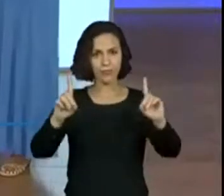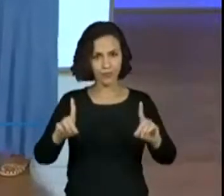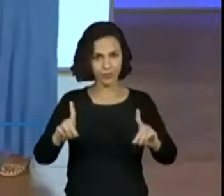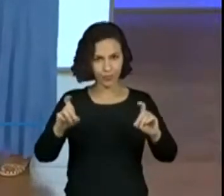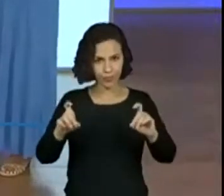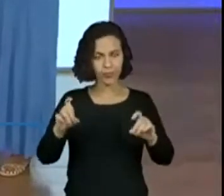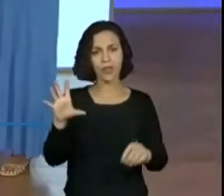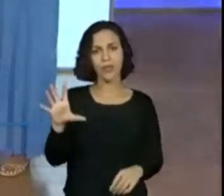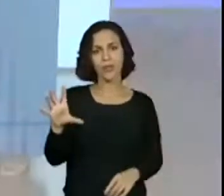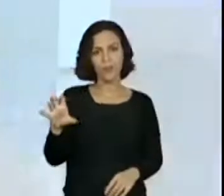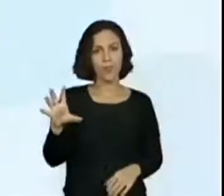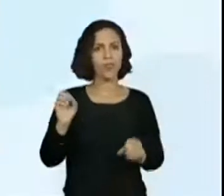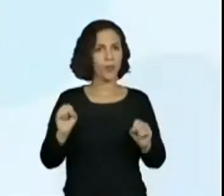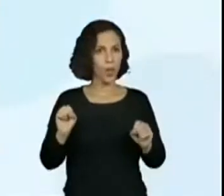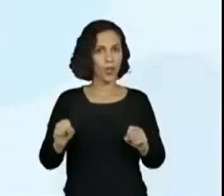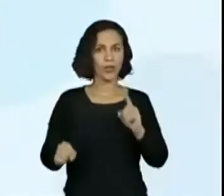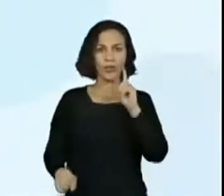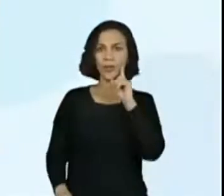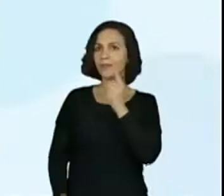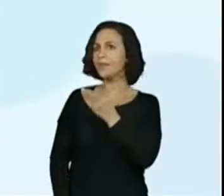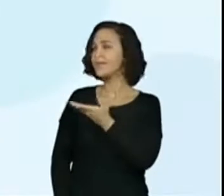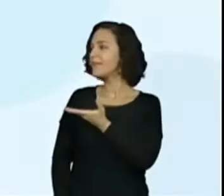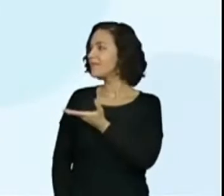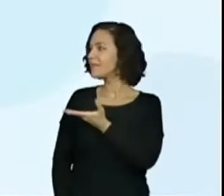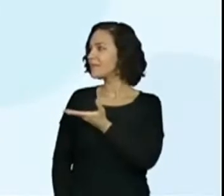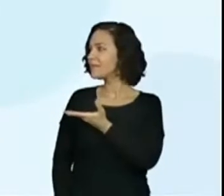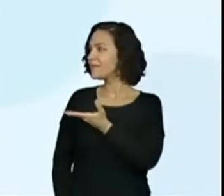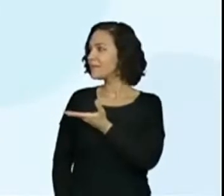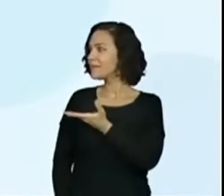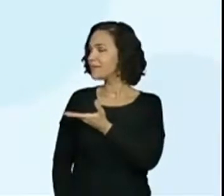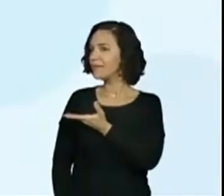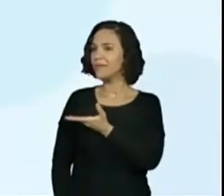Põe para mim para eles darem print. Muito obrigada.